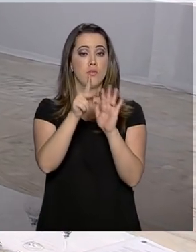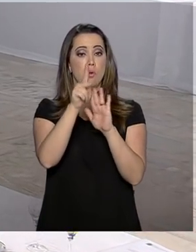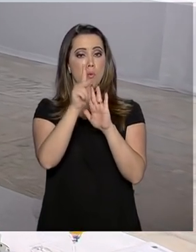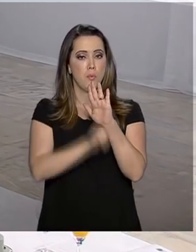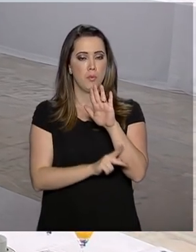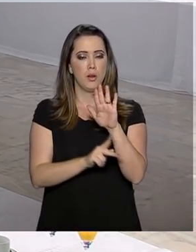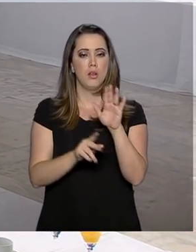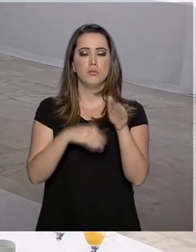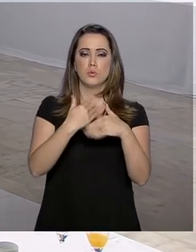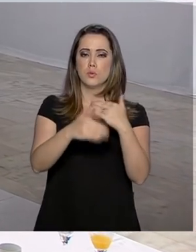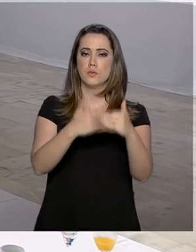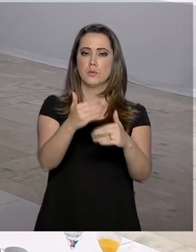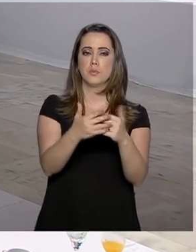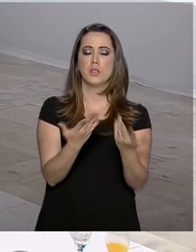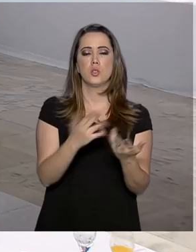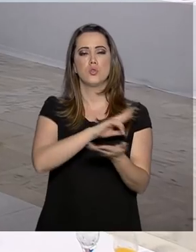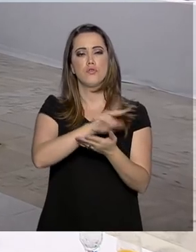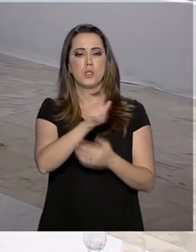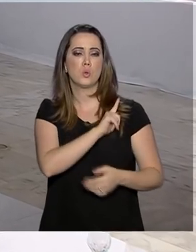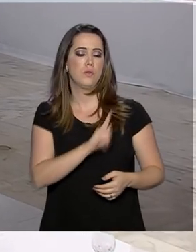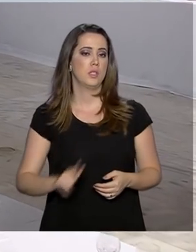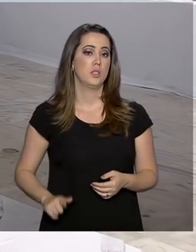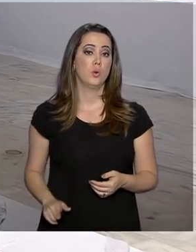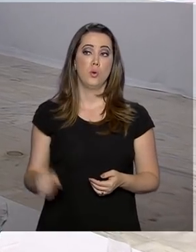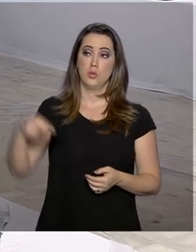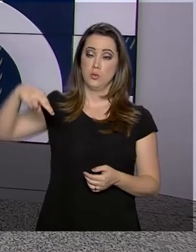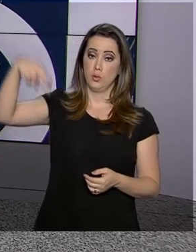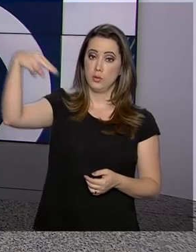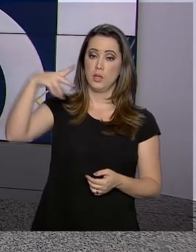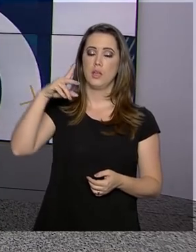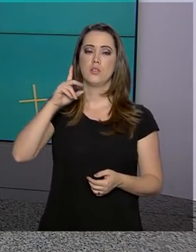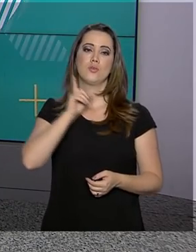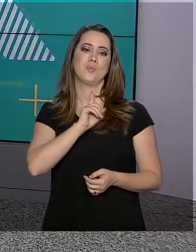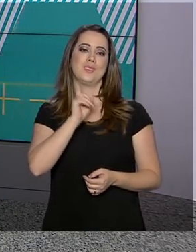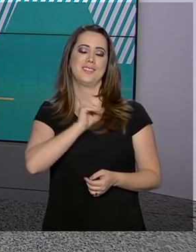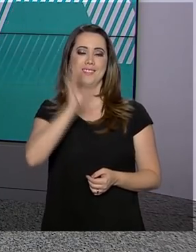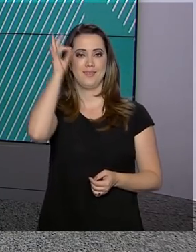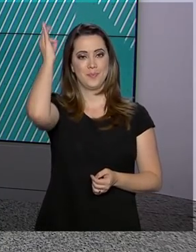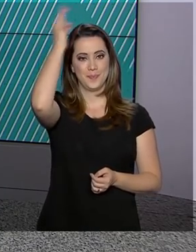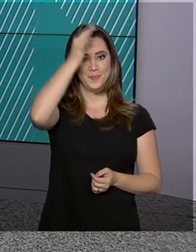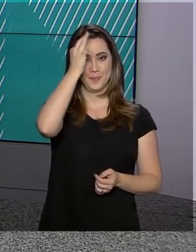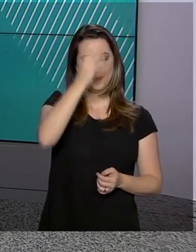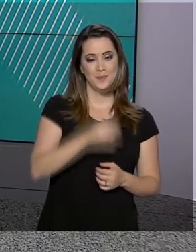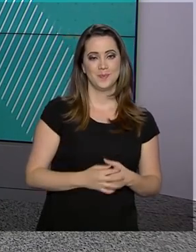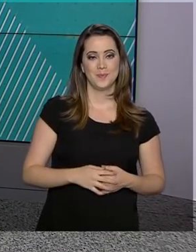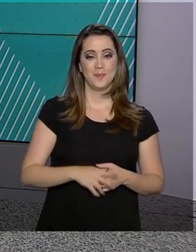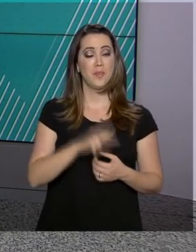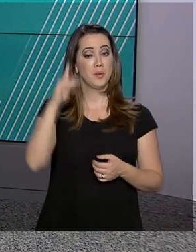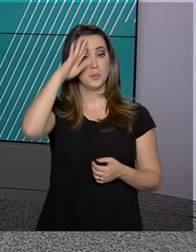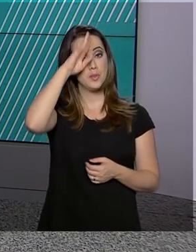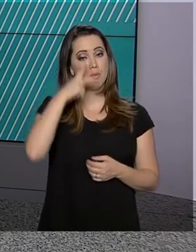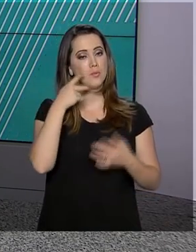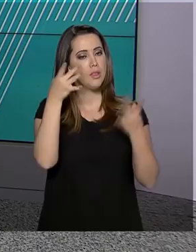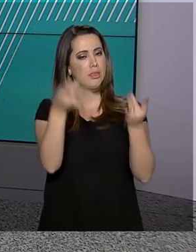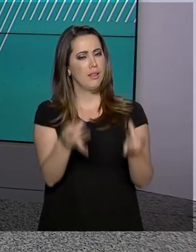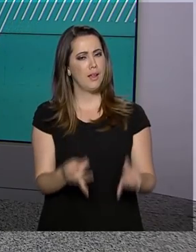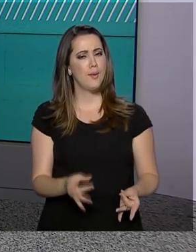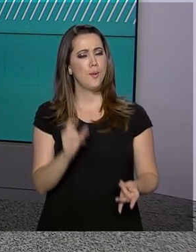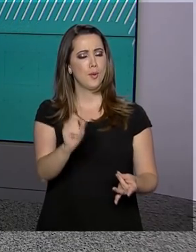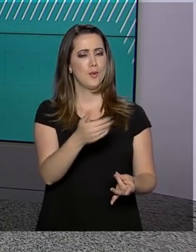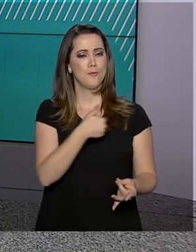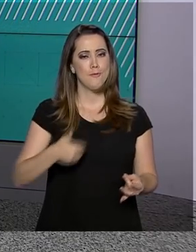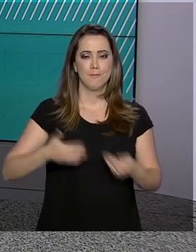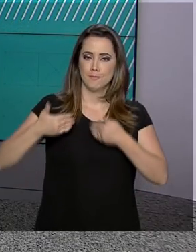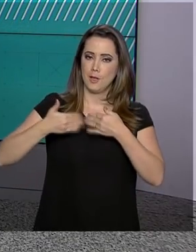governadores do Nordeste, de Minas Gerais e Espírito Santo. Bolsonaro disse aos deputados e senadores que o governo está